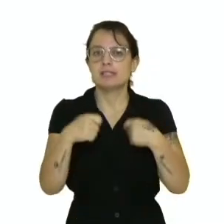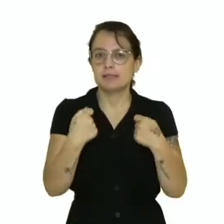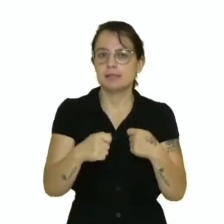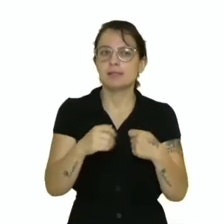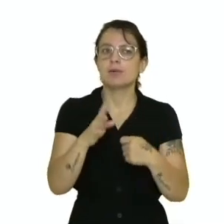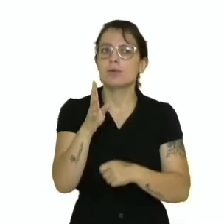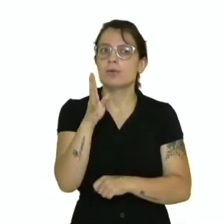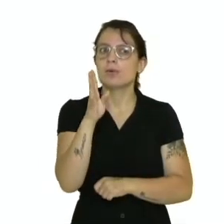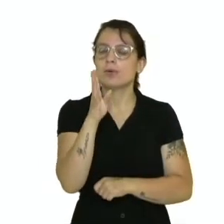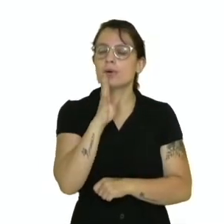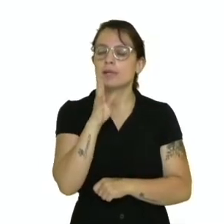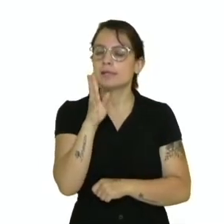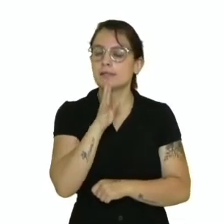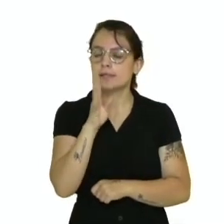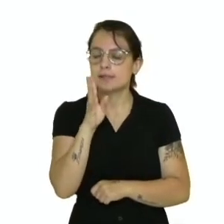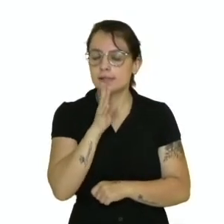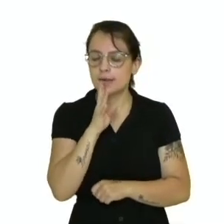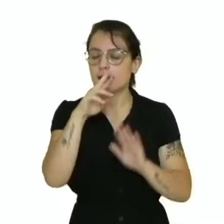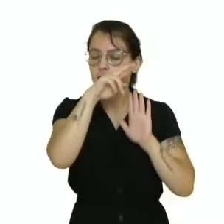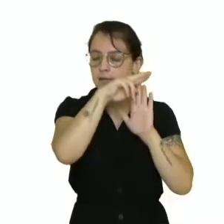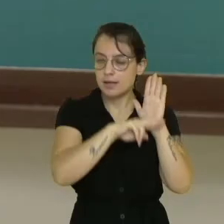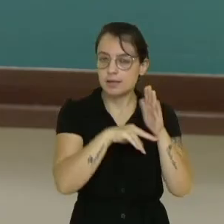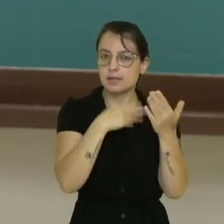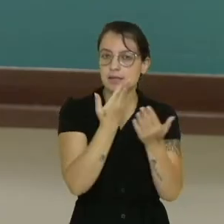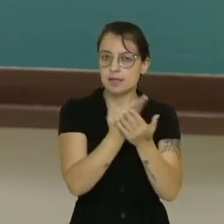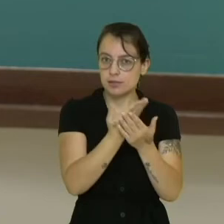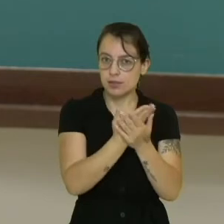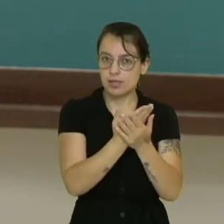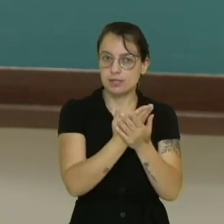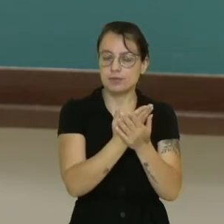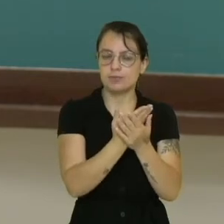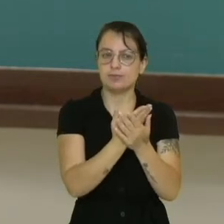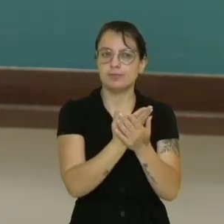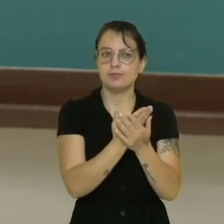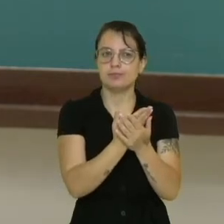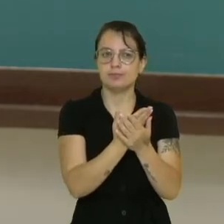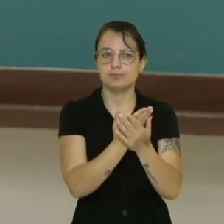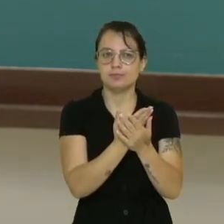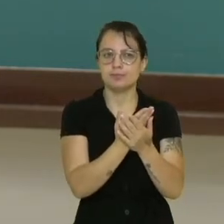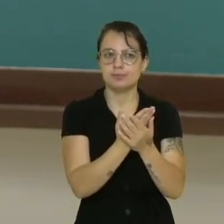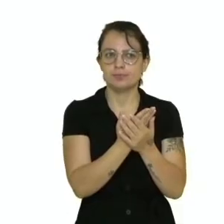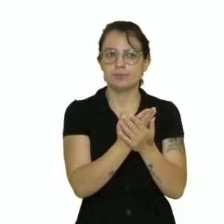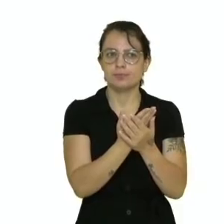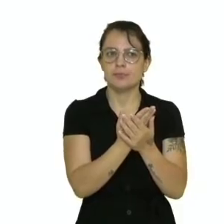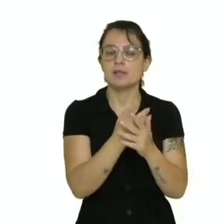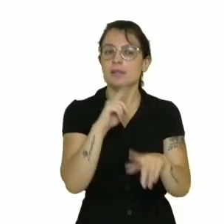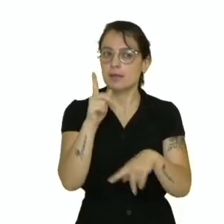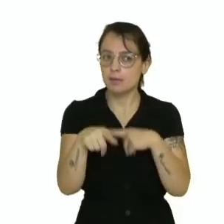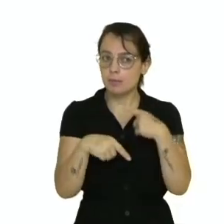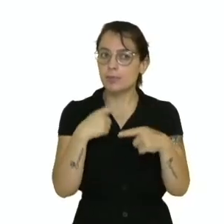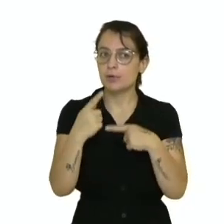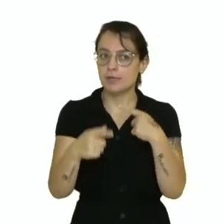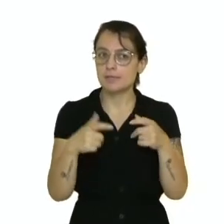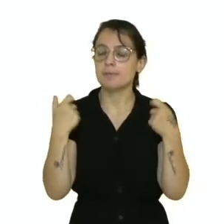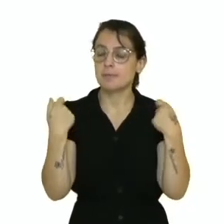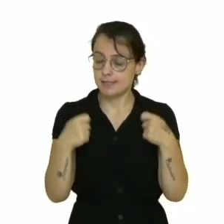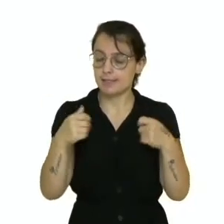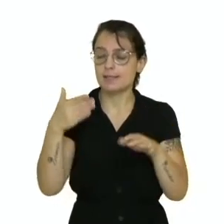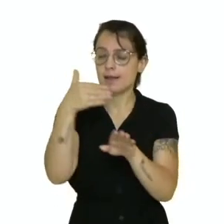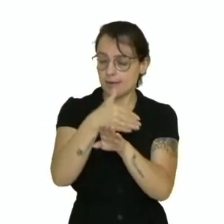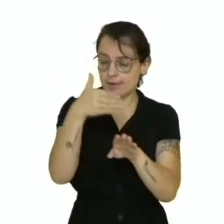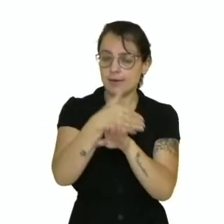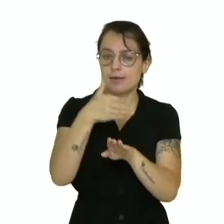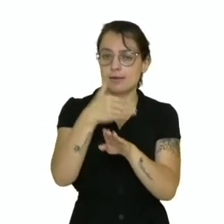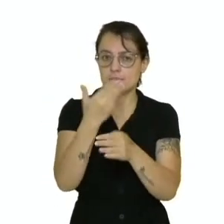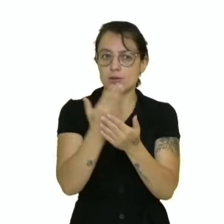disposições no regimento escolar, ele precisa saber se orientar sobre os regulamentos internos da instituição, ele deve participar das aulas e das